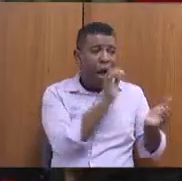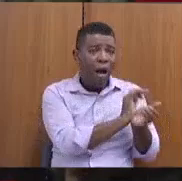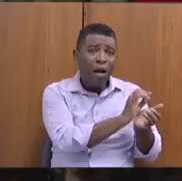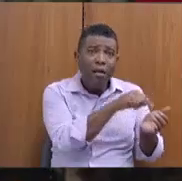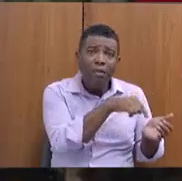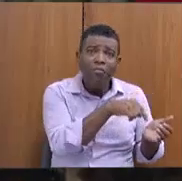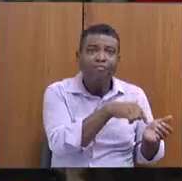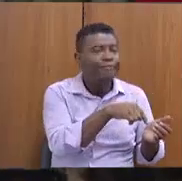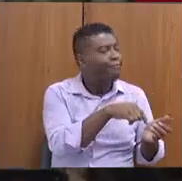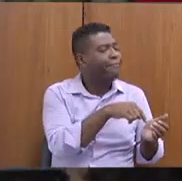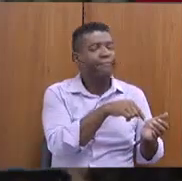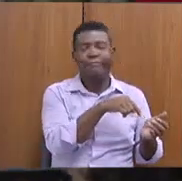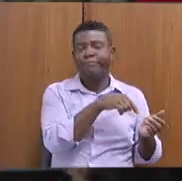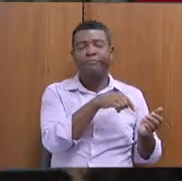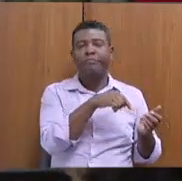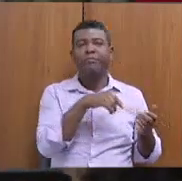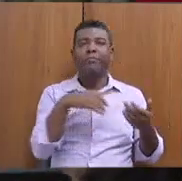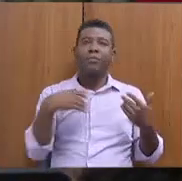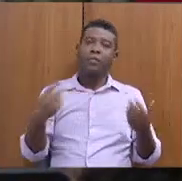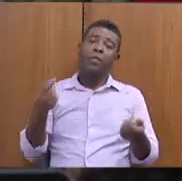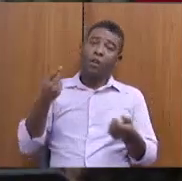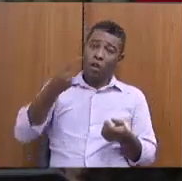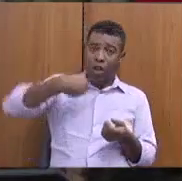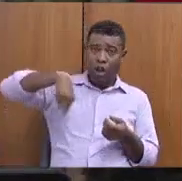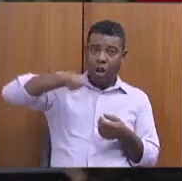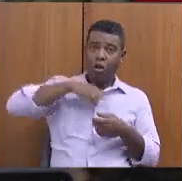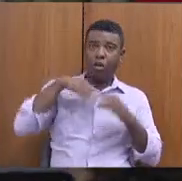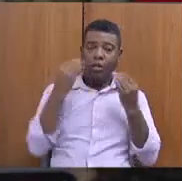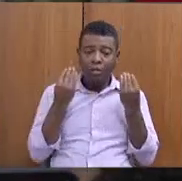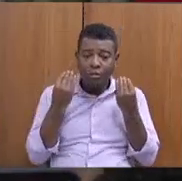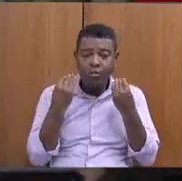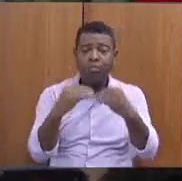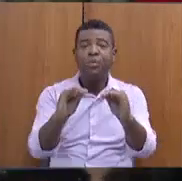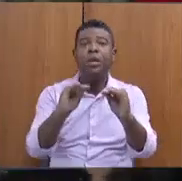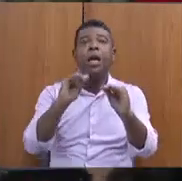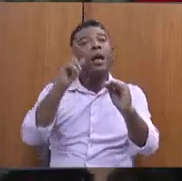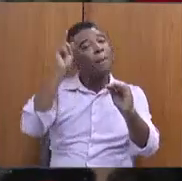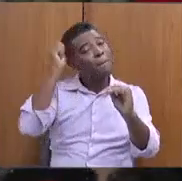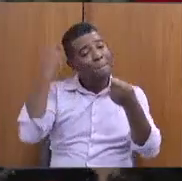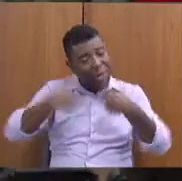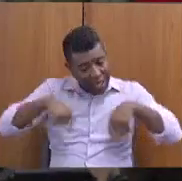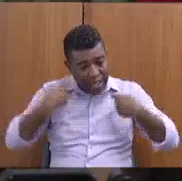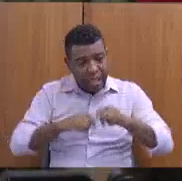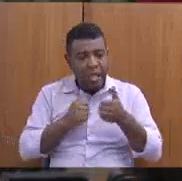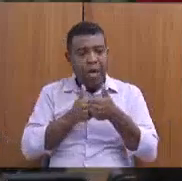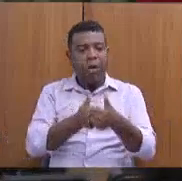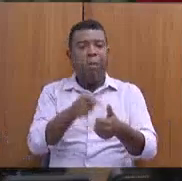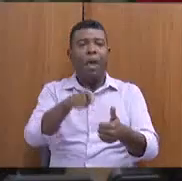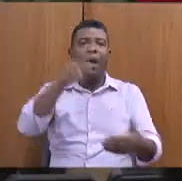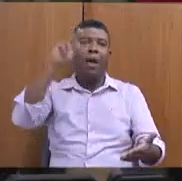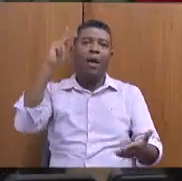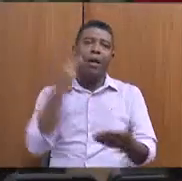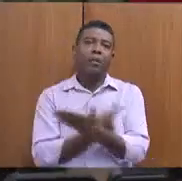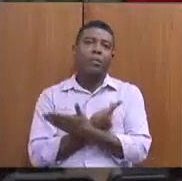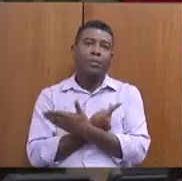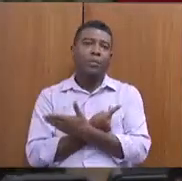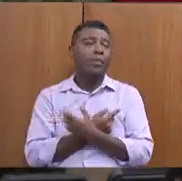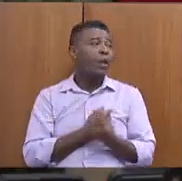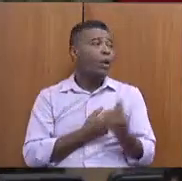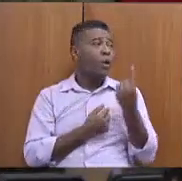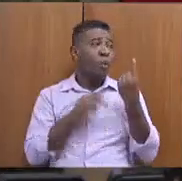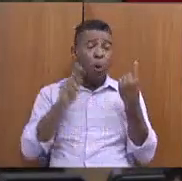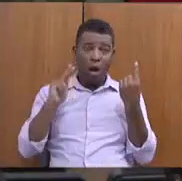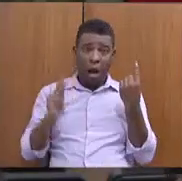incluímos. Acho que importante esse acompanhamento desses casos. Um deles até chegou a passar em uma emissora de televisão